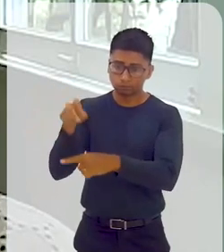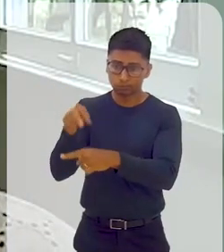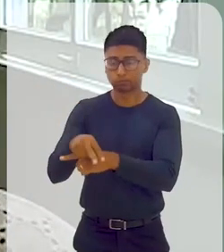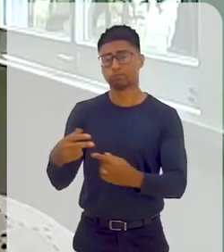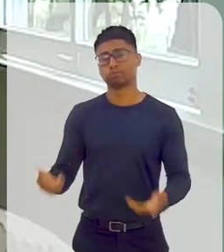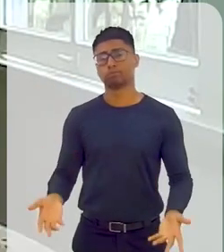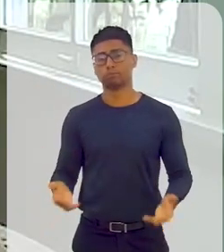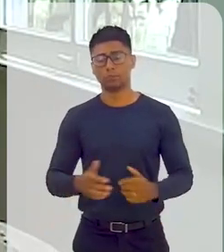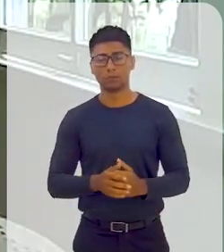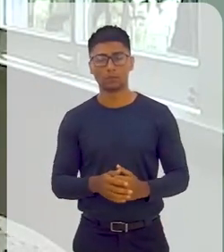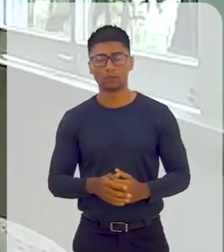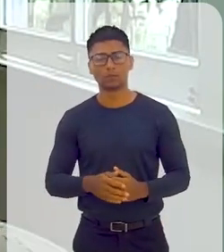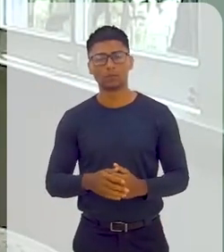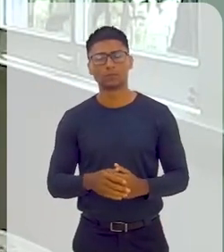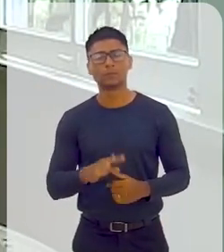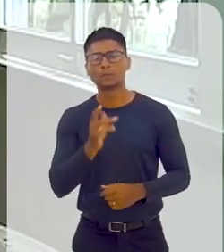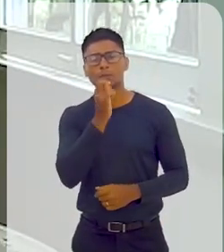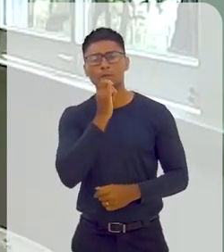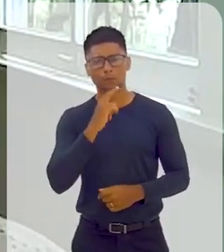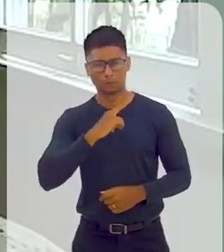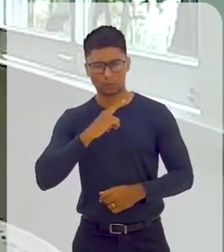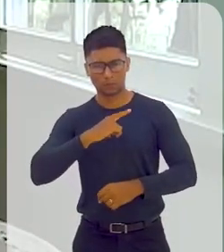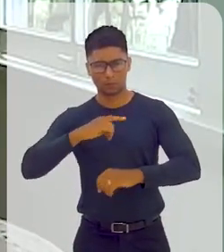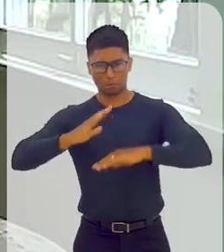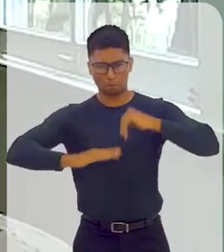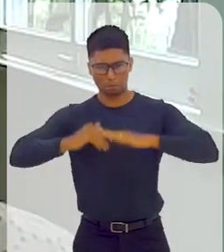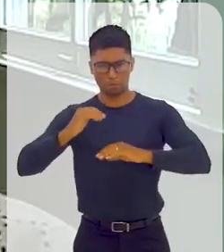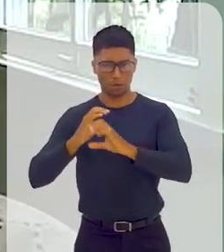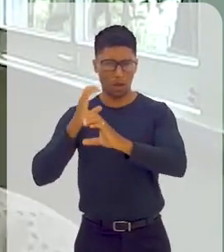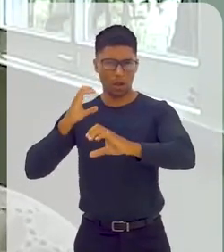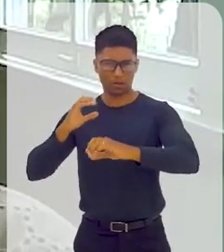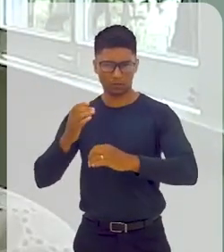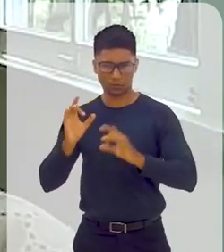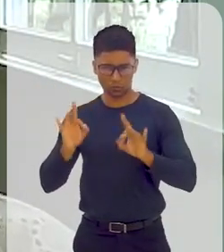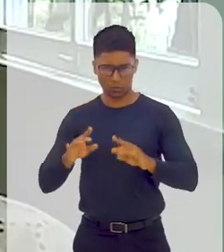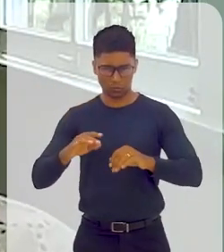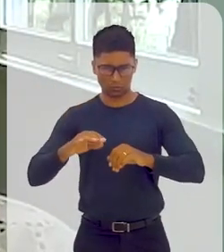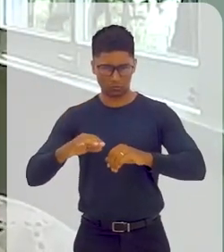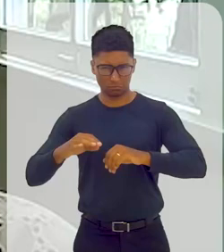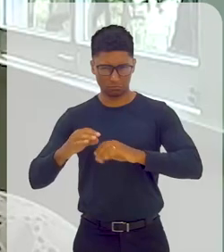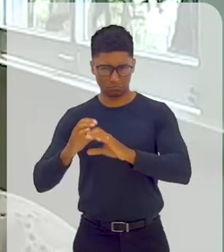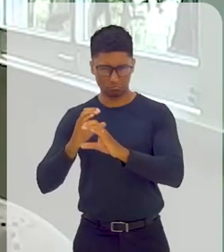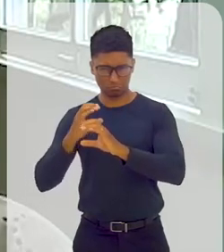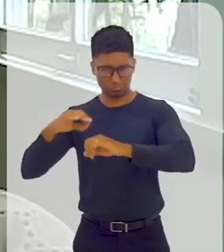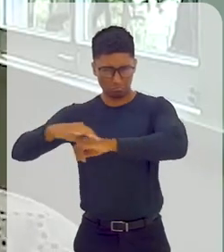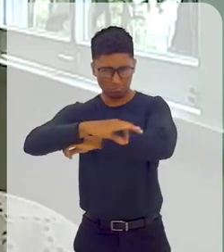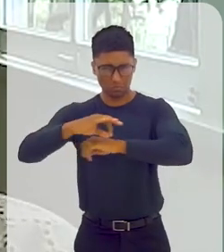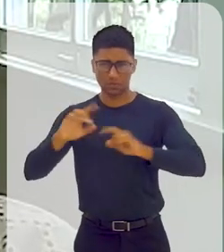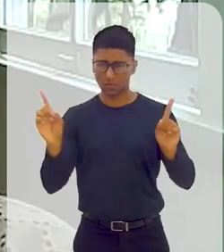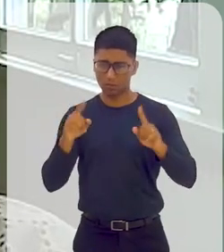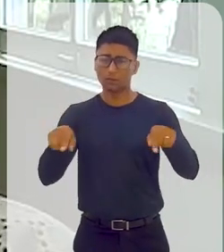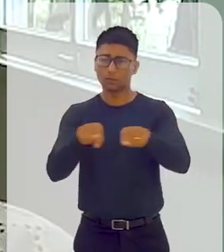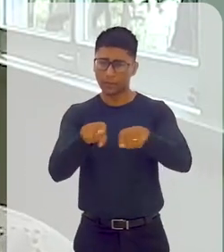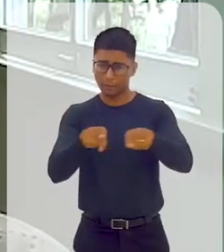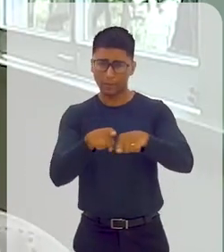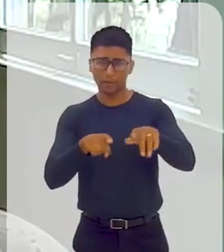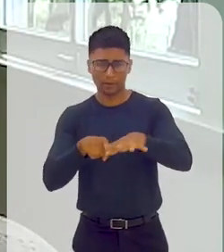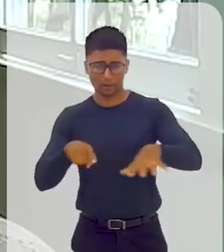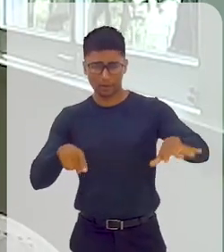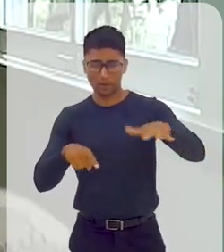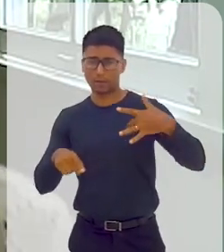nós temos arquitetos não só nas áreas de engenharia e meio ambiente, nós temos também na saúde. Na saúde nós temos